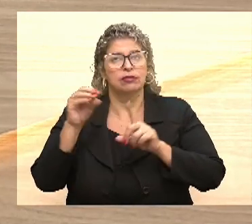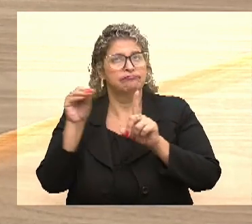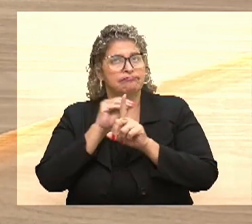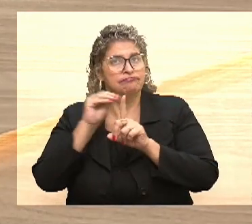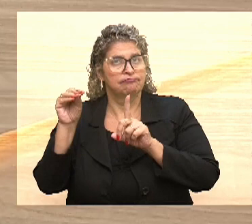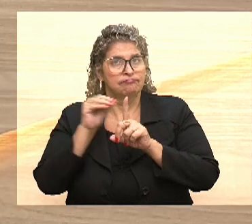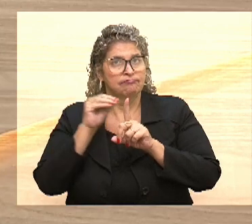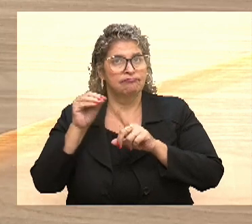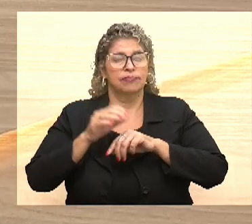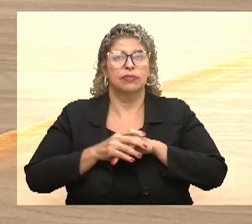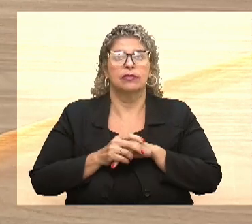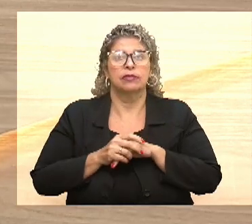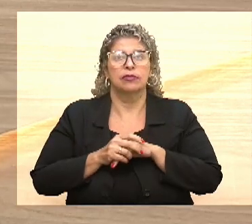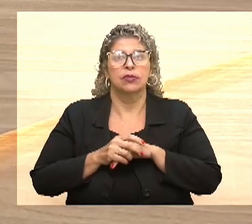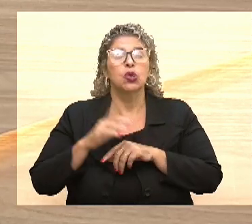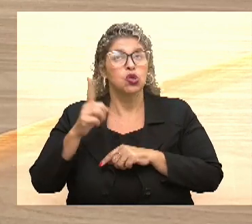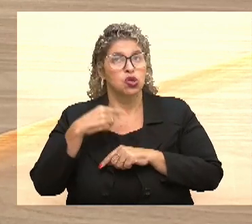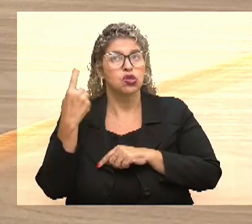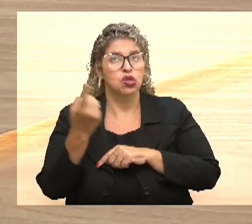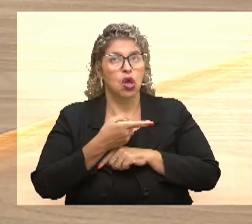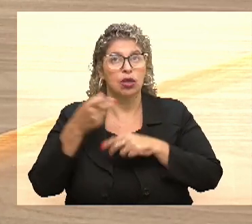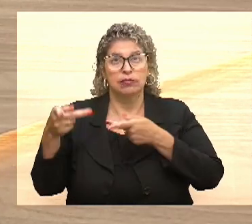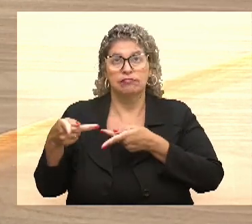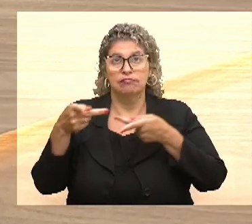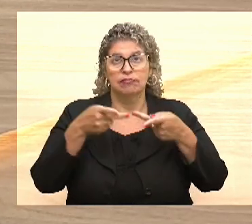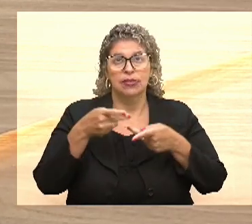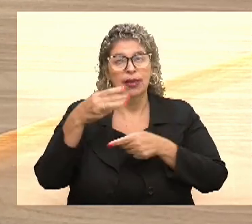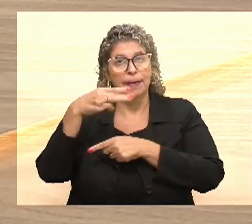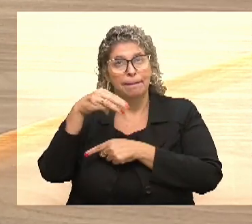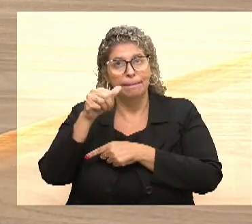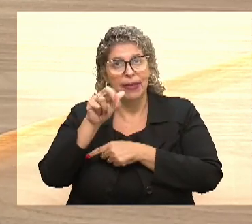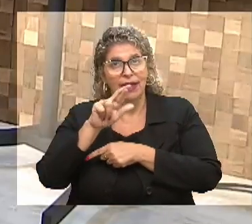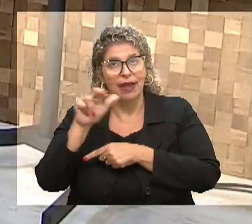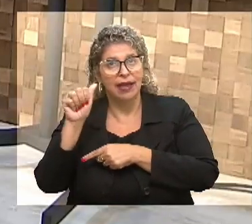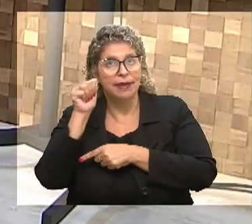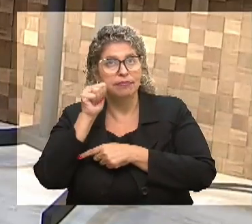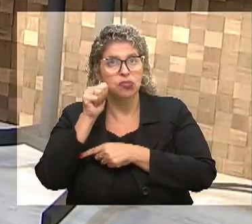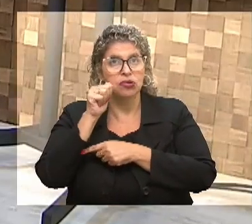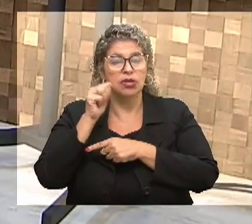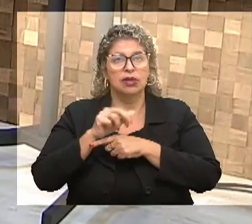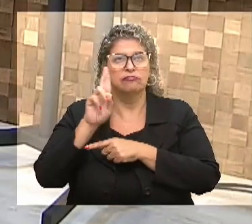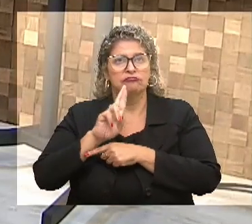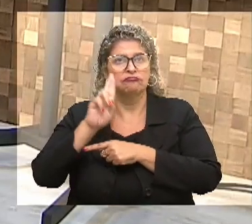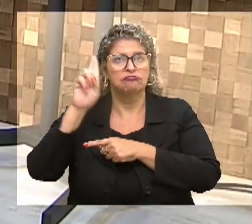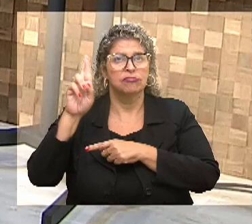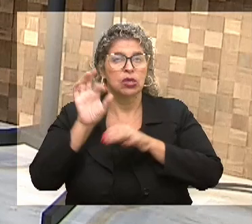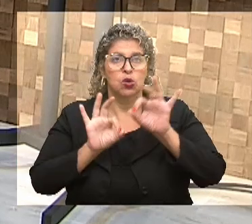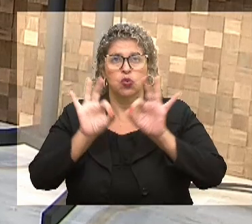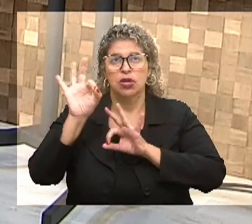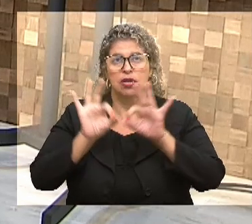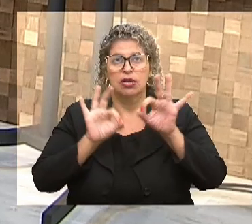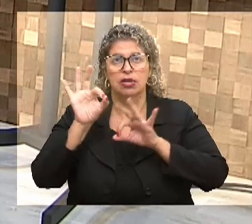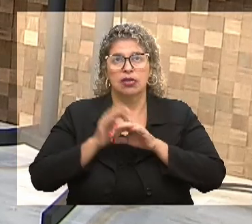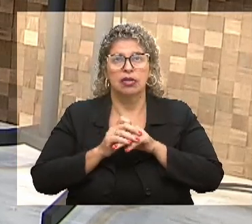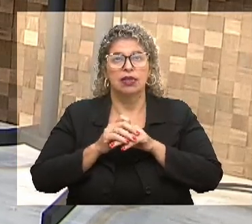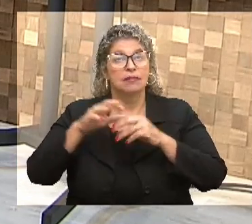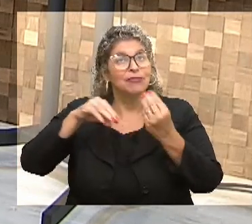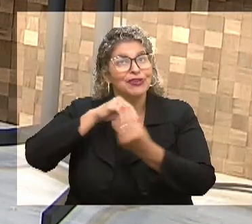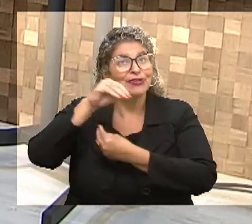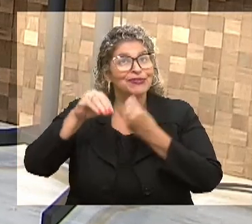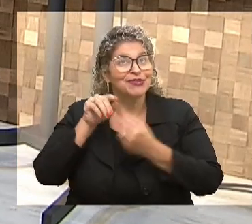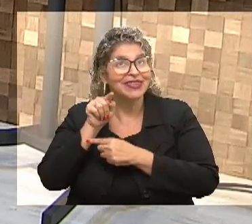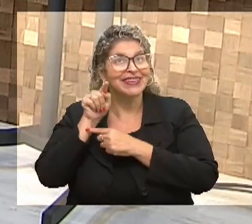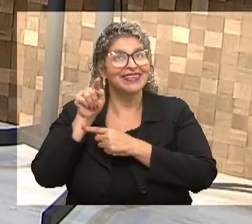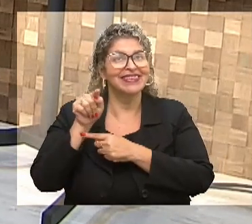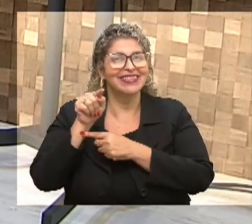vulnerabilidade. Os nossos convidados são a Mara Luísa Nunes, que é diretora da organização Misturaí e